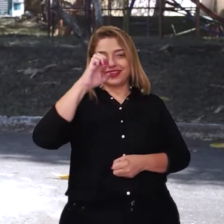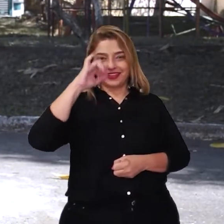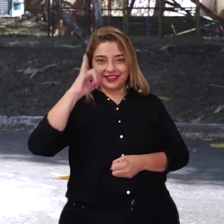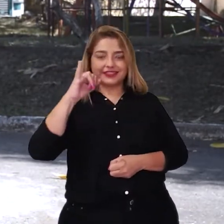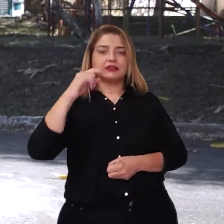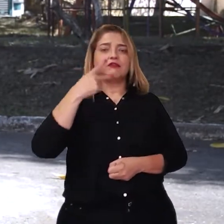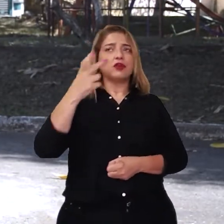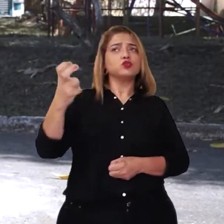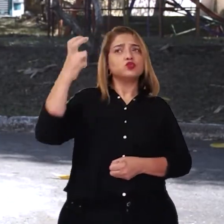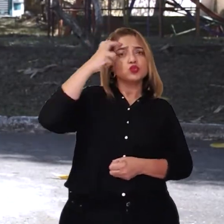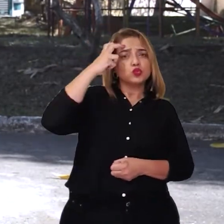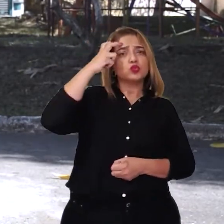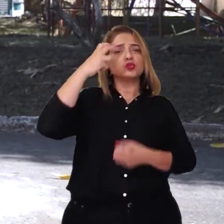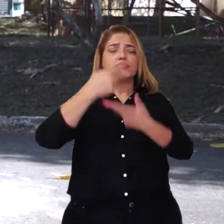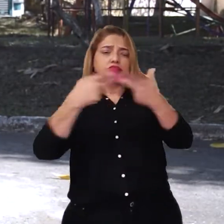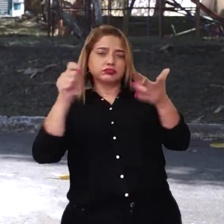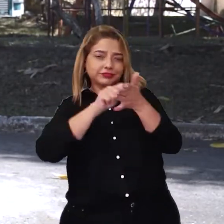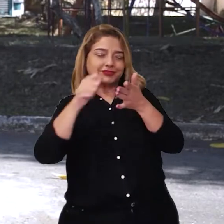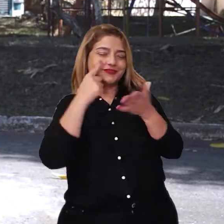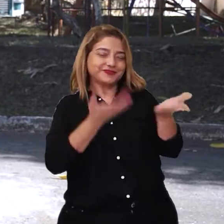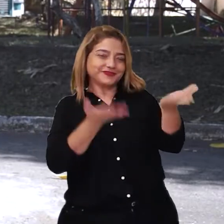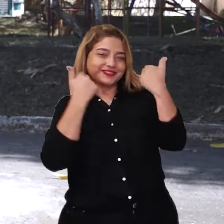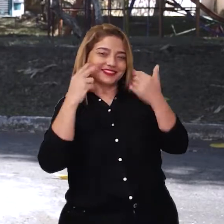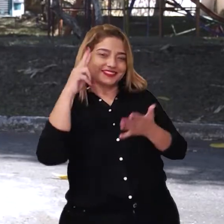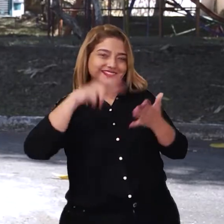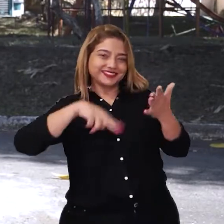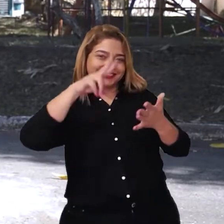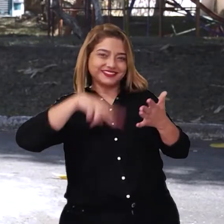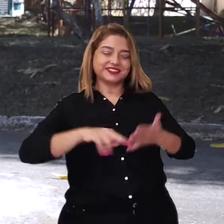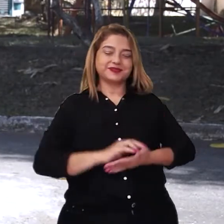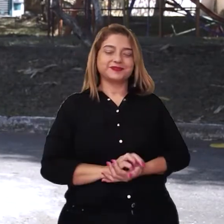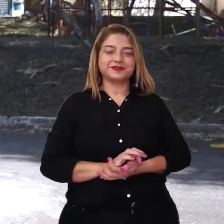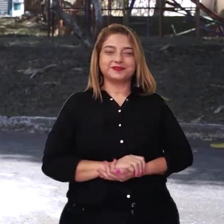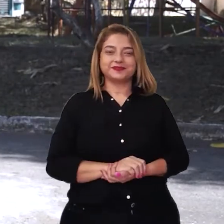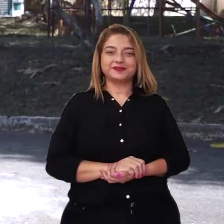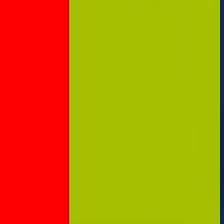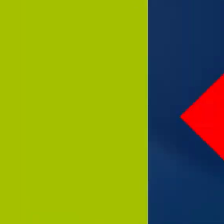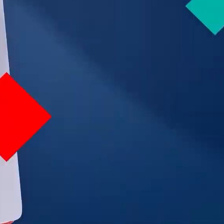que fala sobre as culturas do escrito. Vamos ler junto?